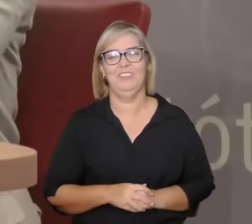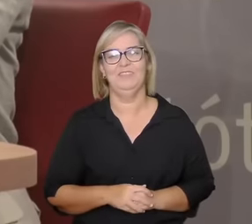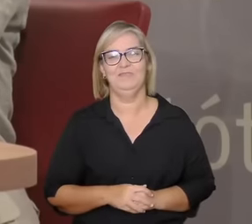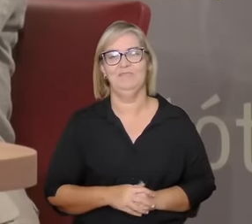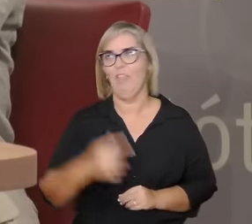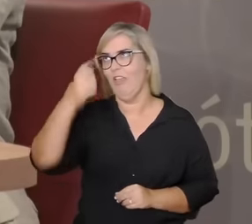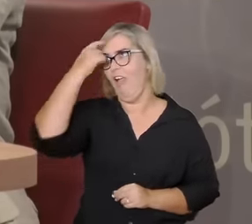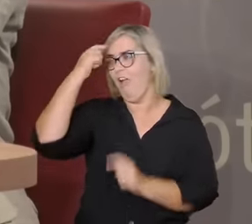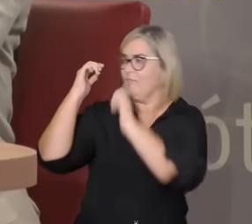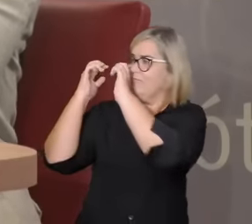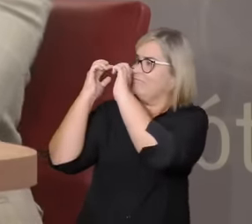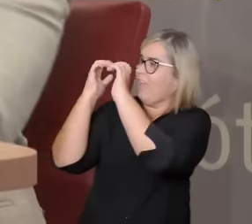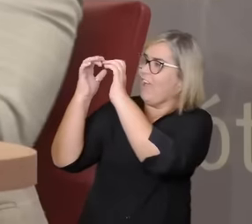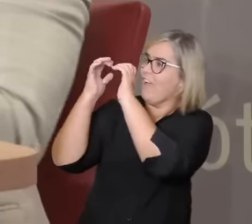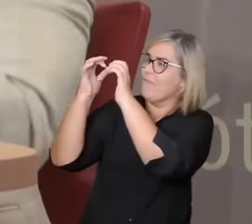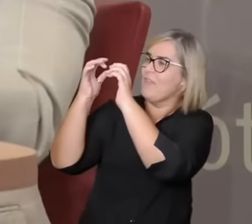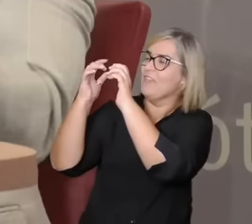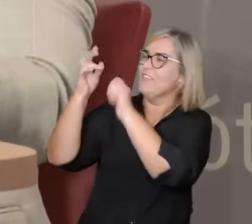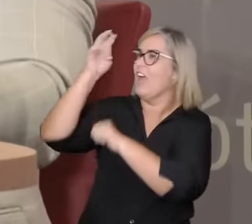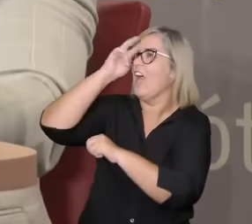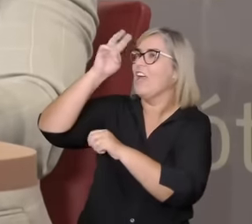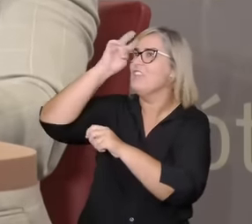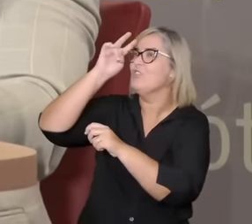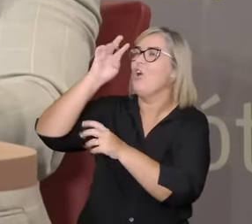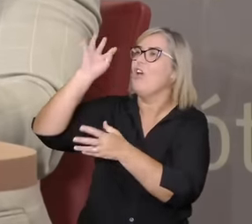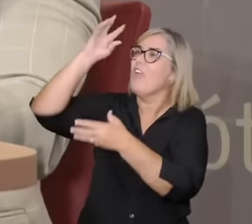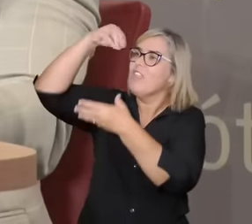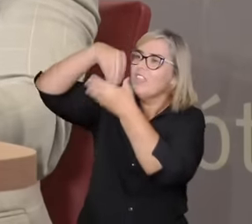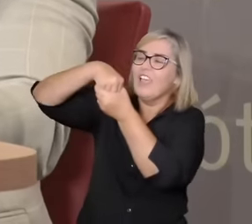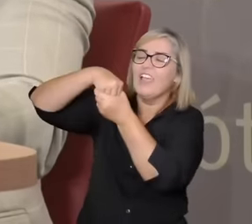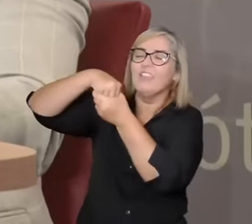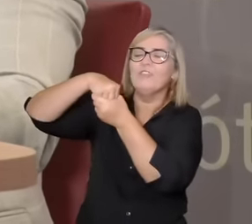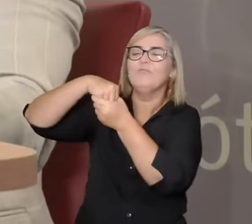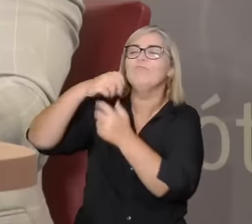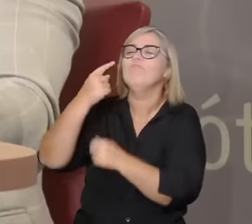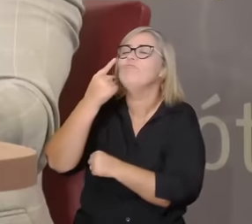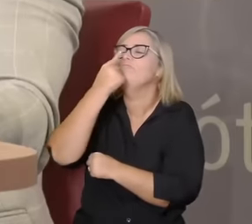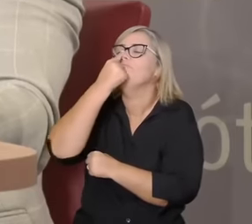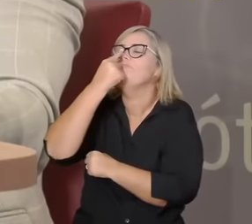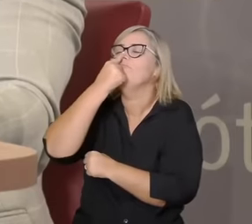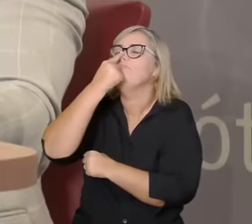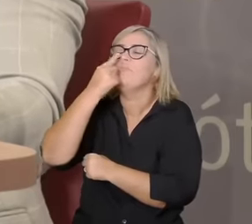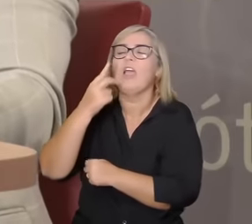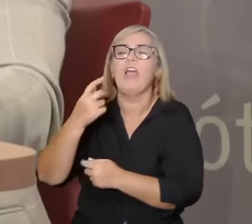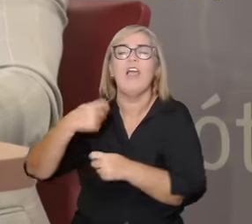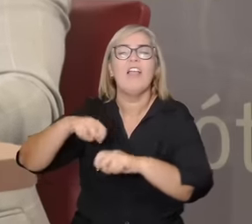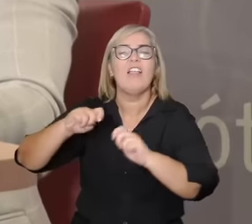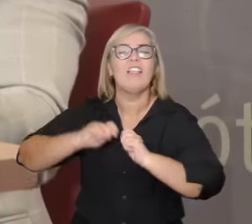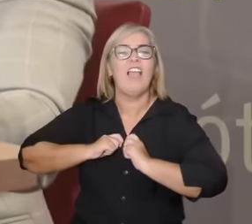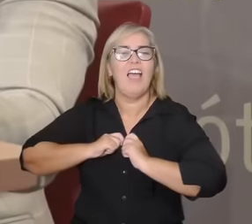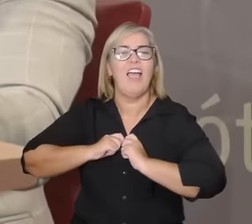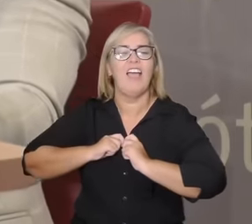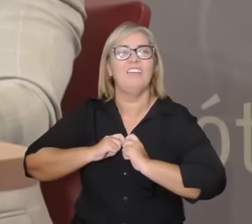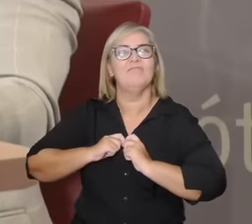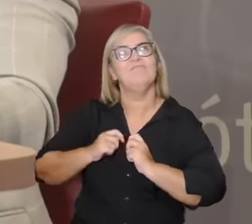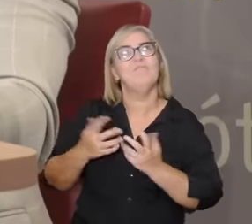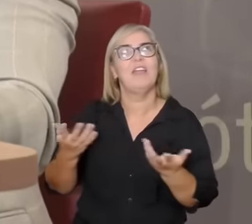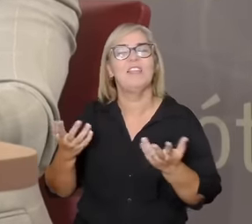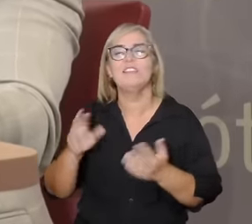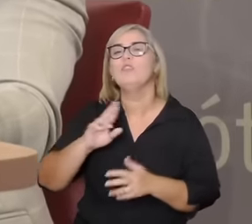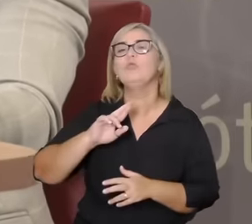psicológica nossa biografia social ela vai ter certos marcadores ela vai fazer a diferença